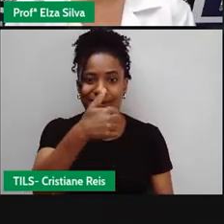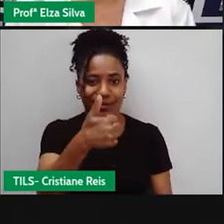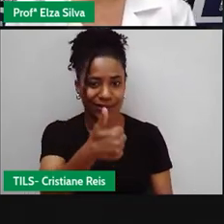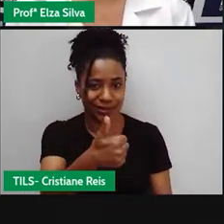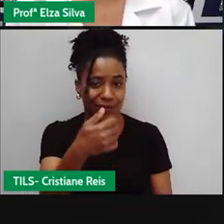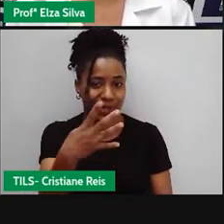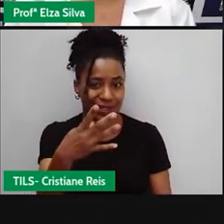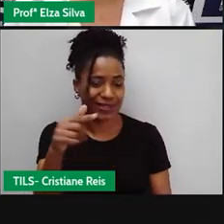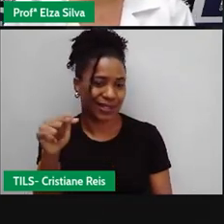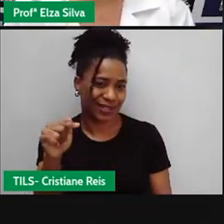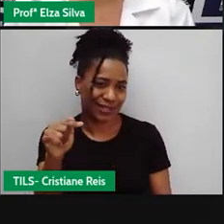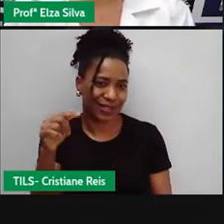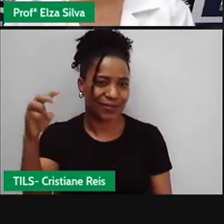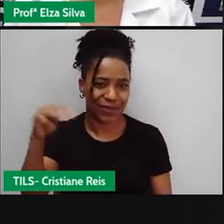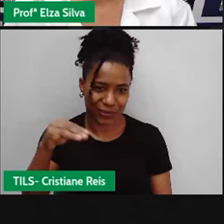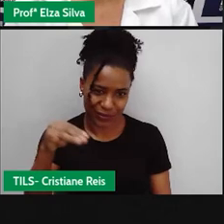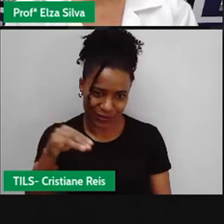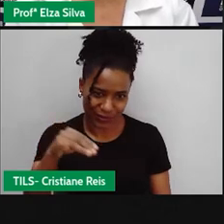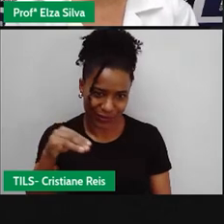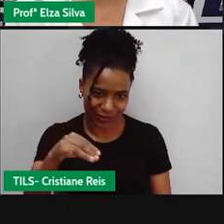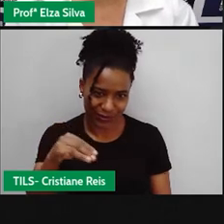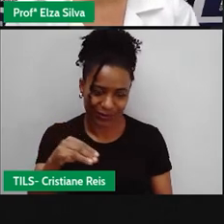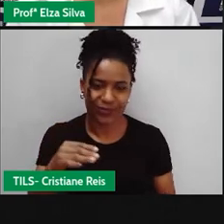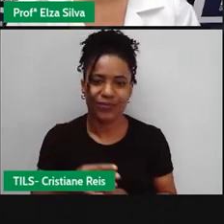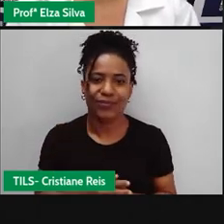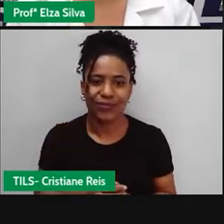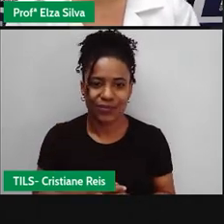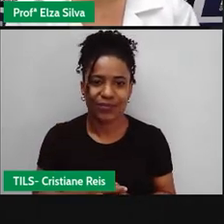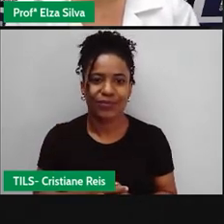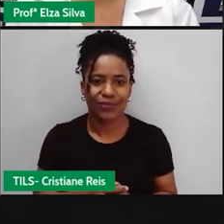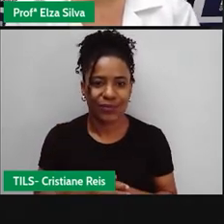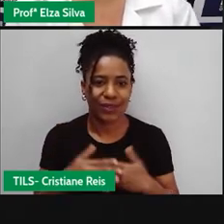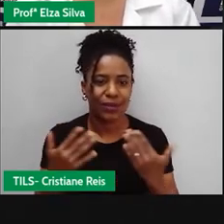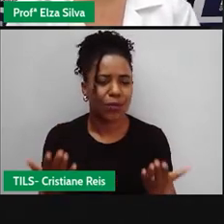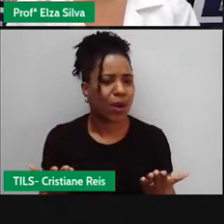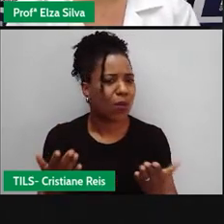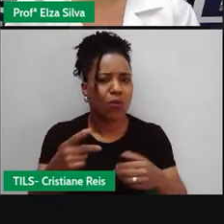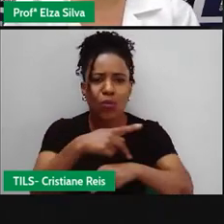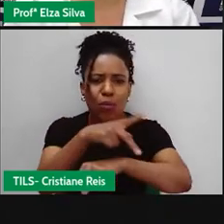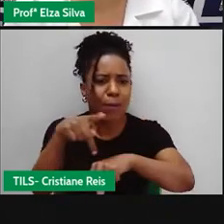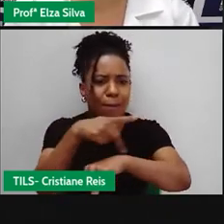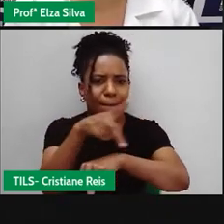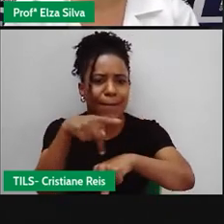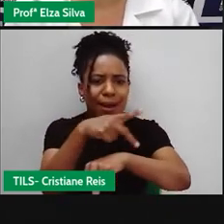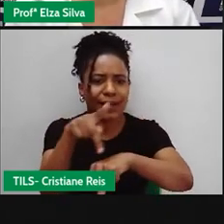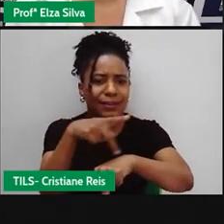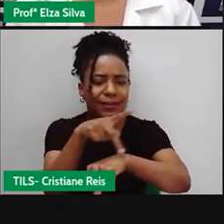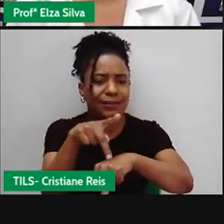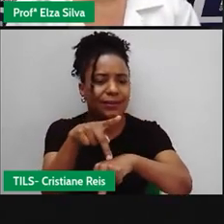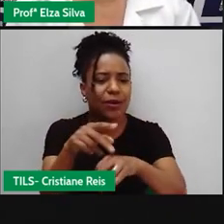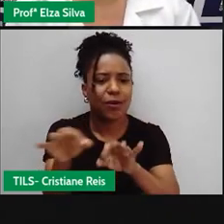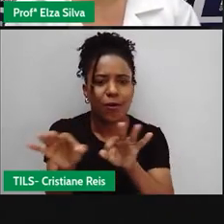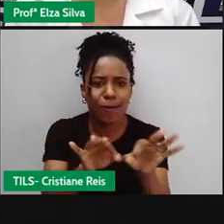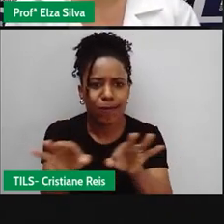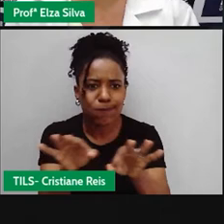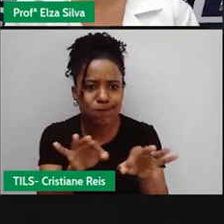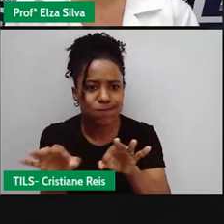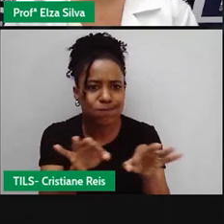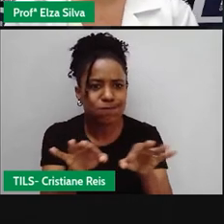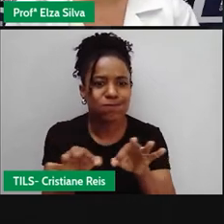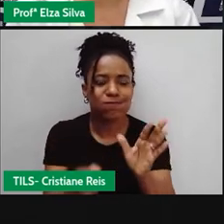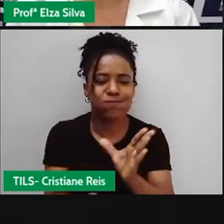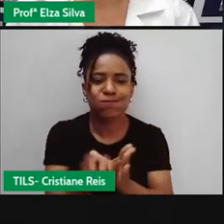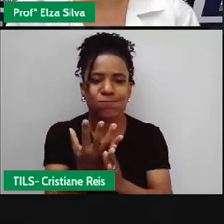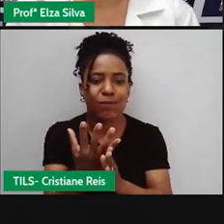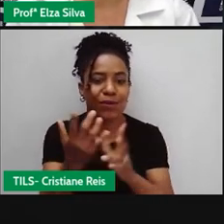147 minutos Country País Onde esse filme foi produzido United States